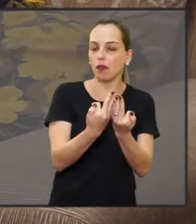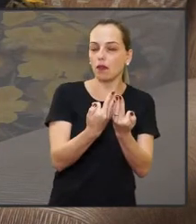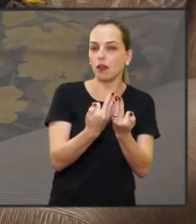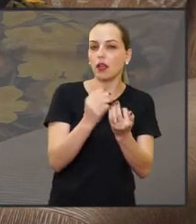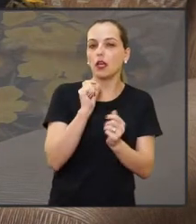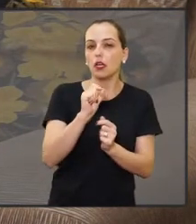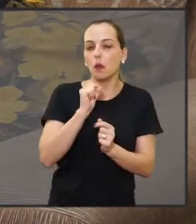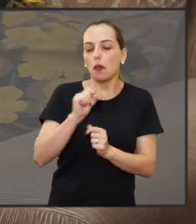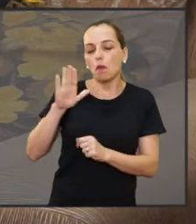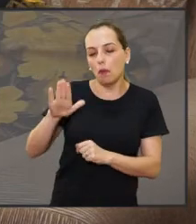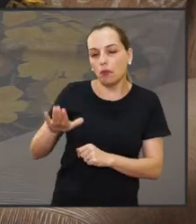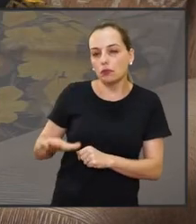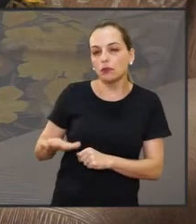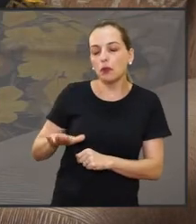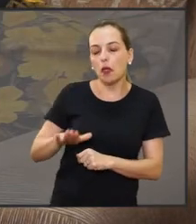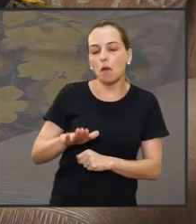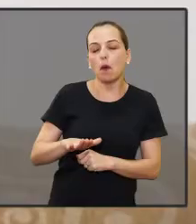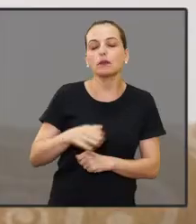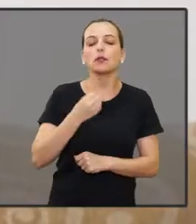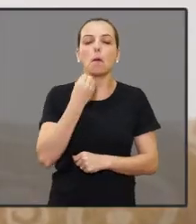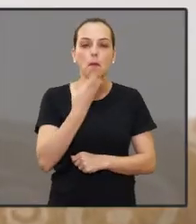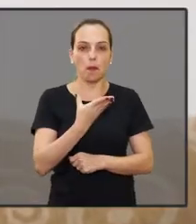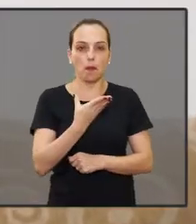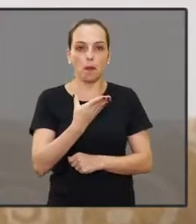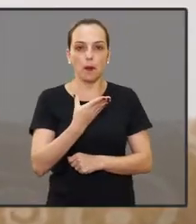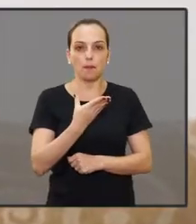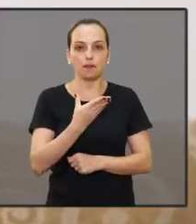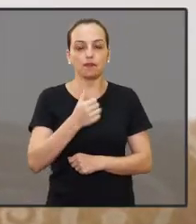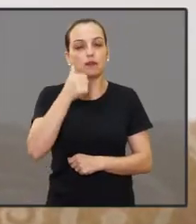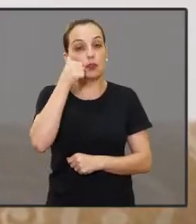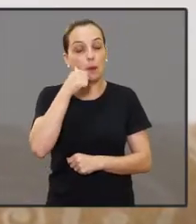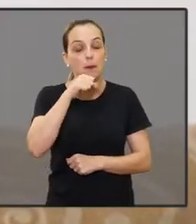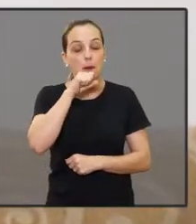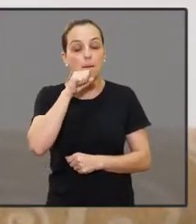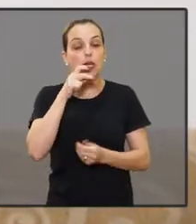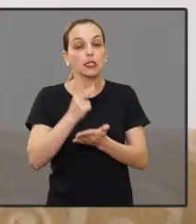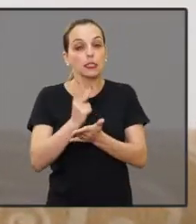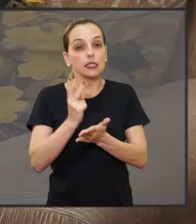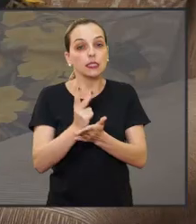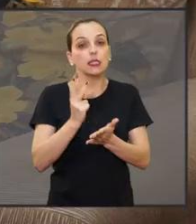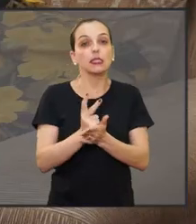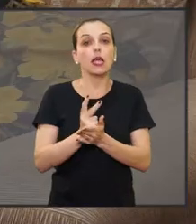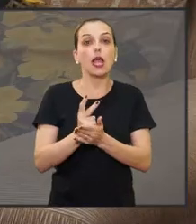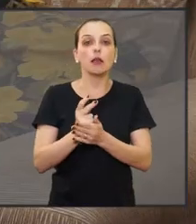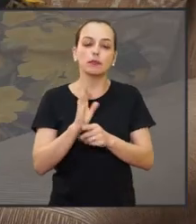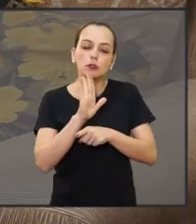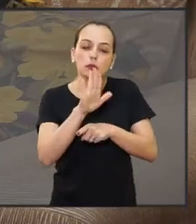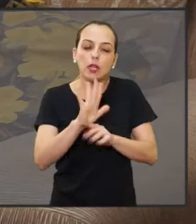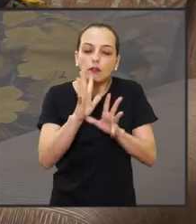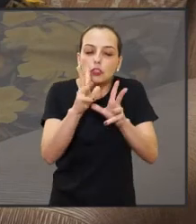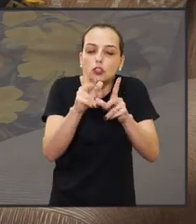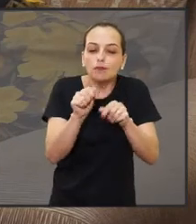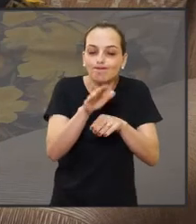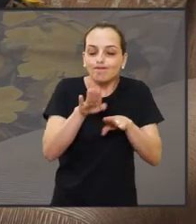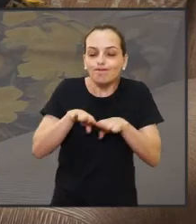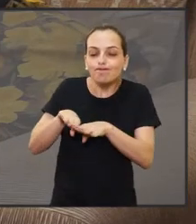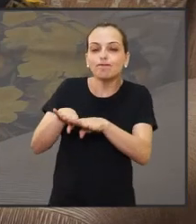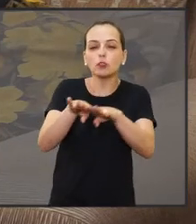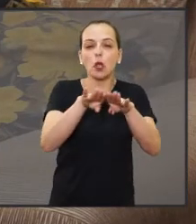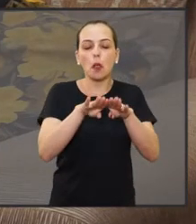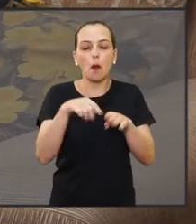tia. Foi uma infância boa. Minha mãe sempre tratou todos nós iguais, porque eu gostava de festa,